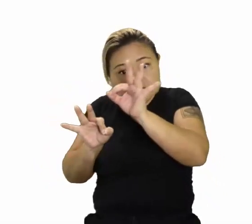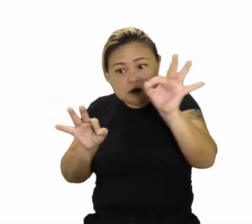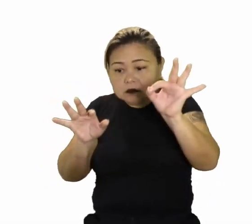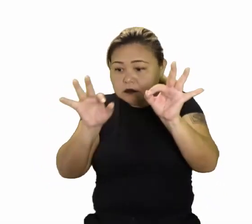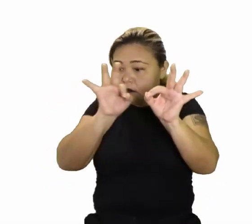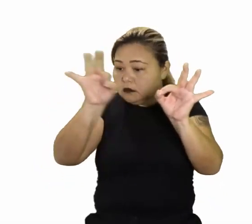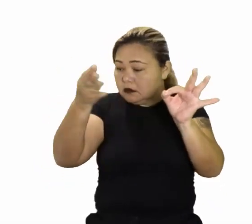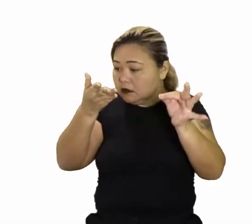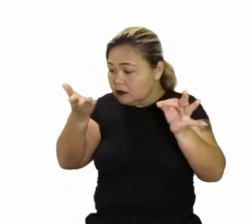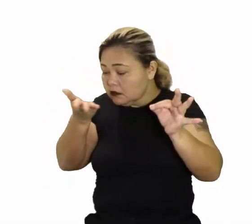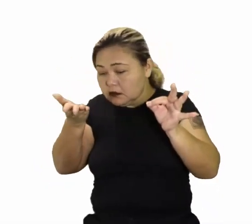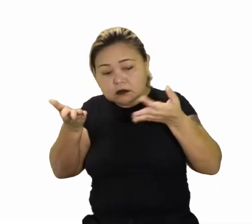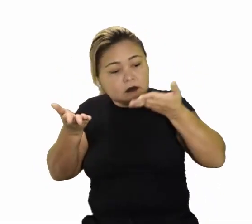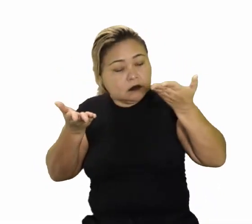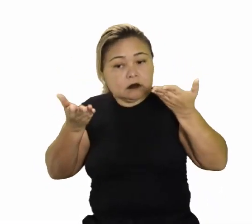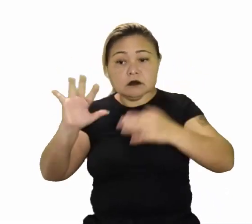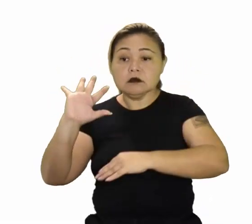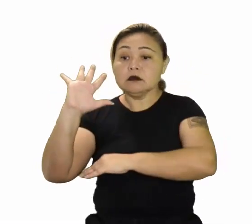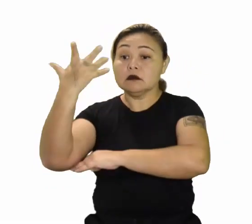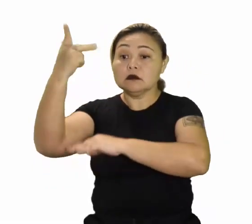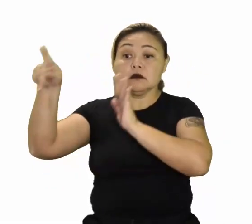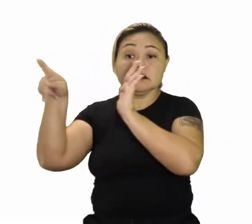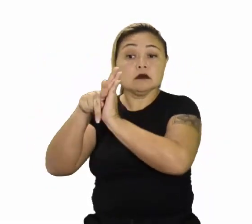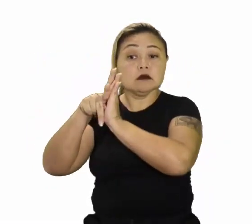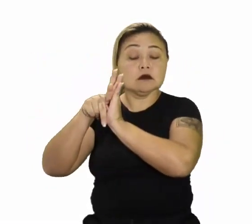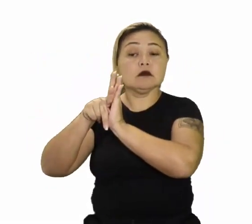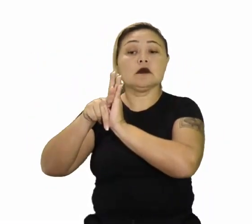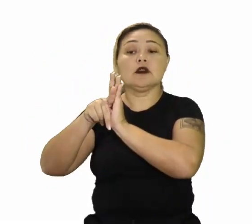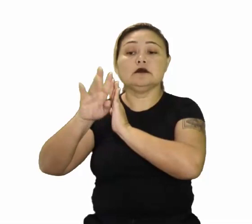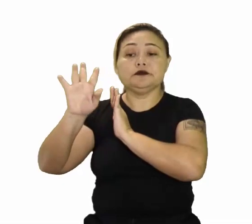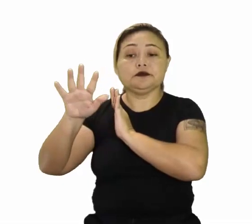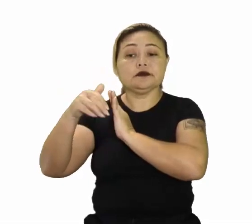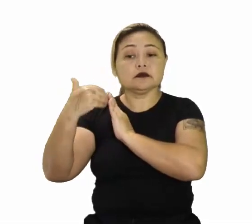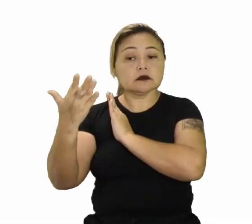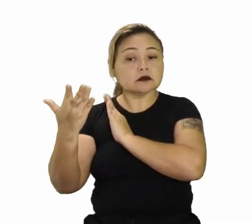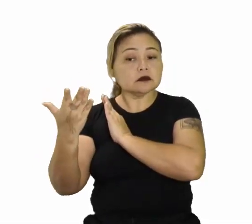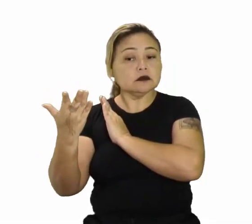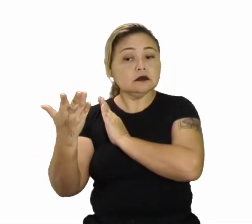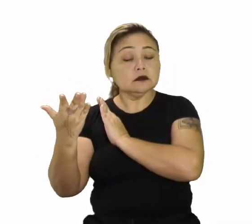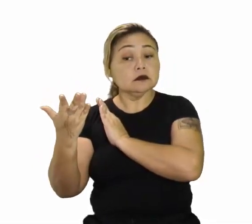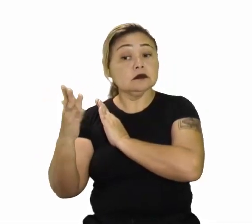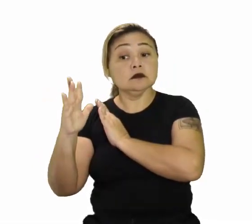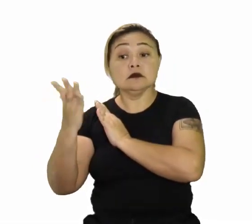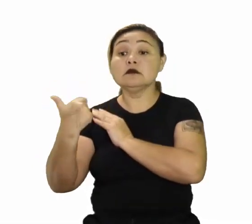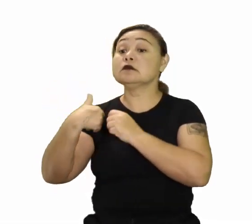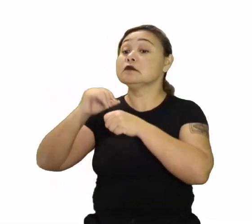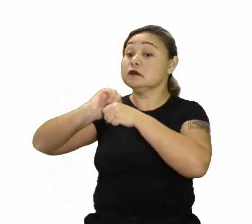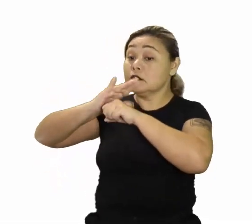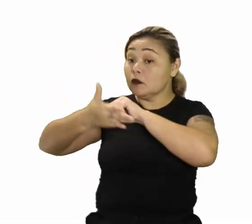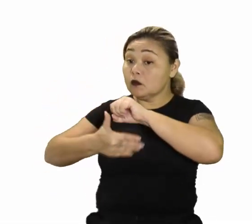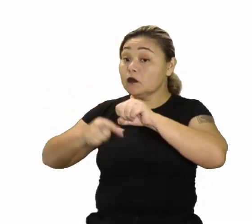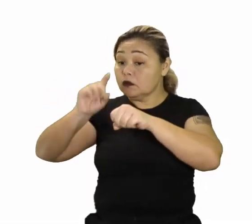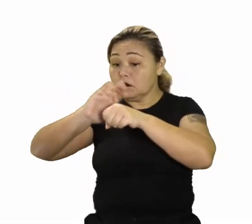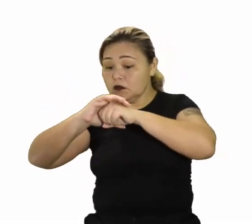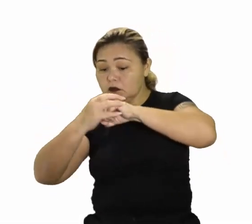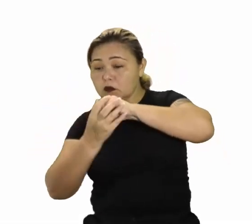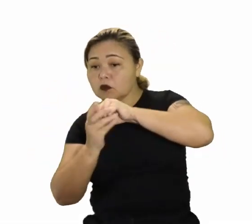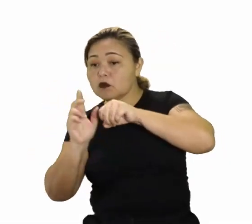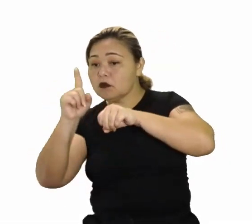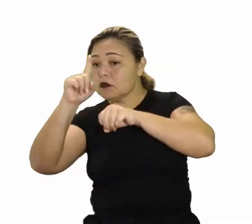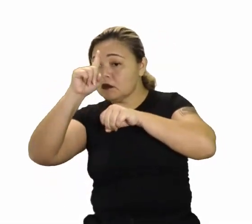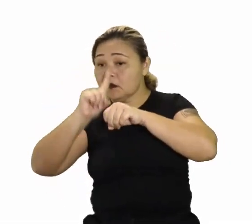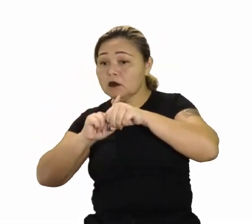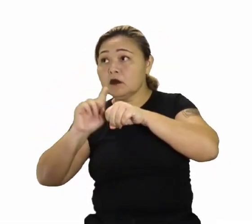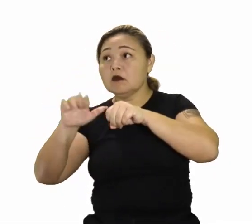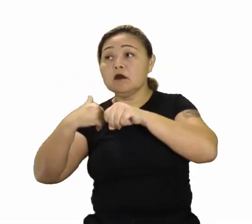de uma cultivar para uma planta nativa, um tucumã, um